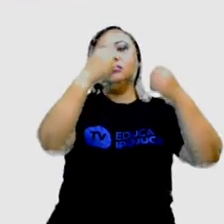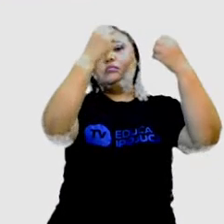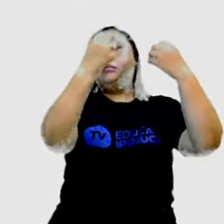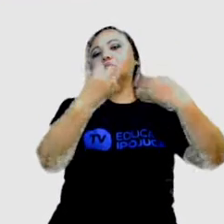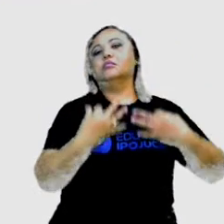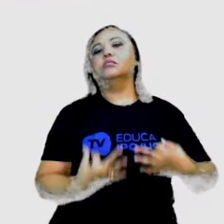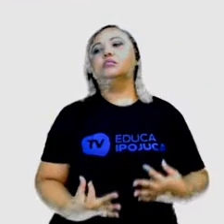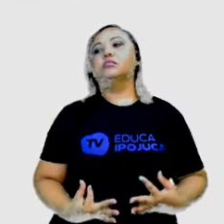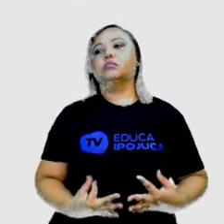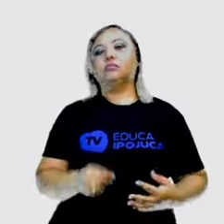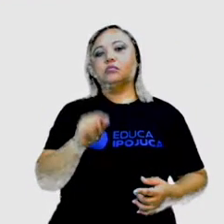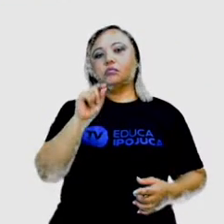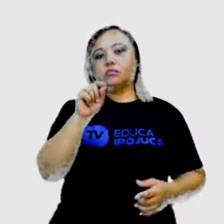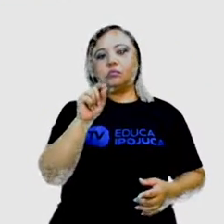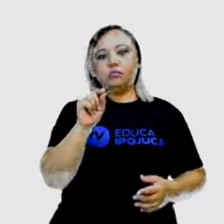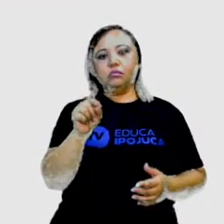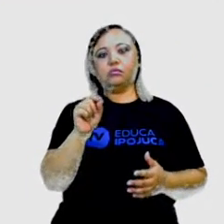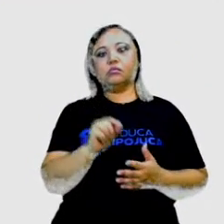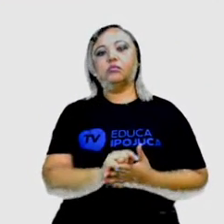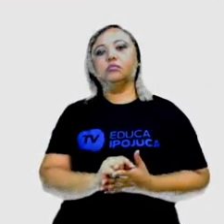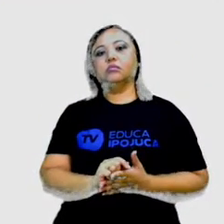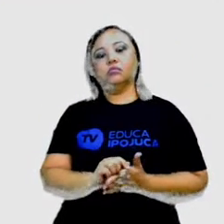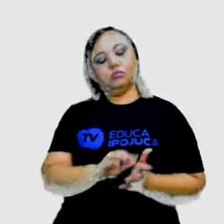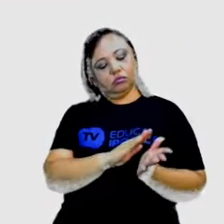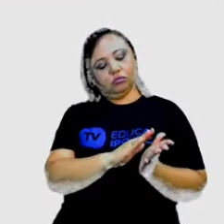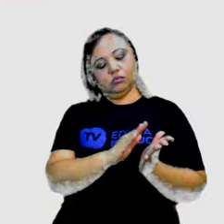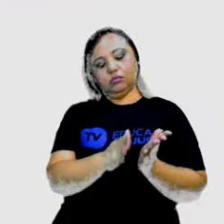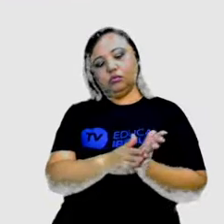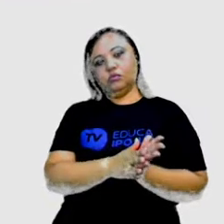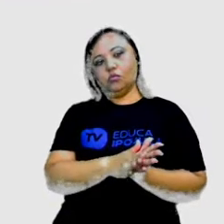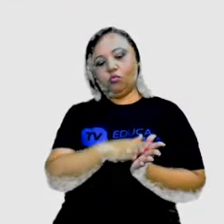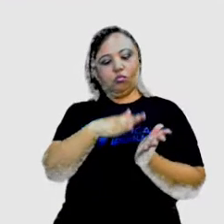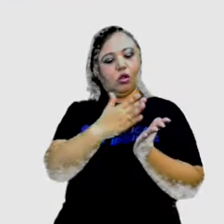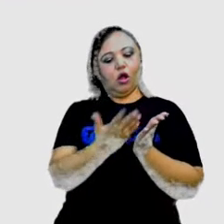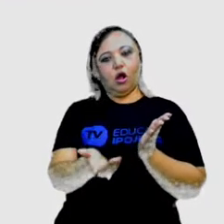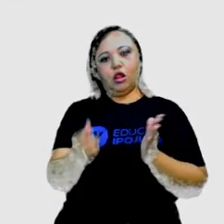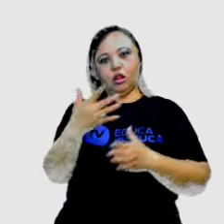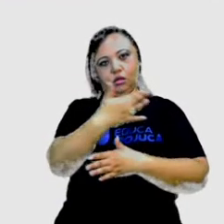alguém abrir um monte de livros numa calçada.